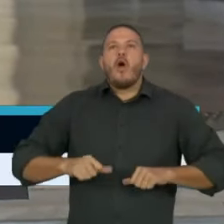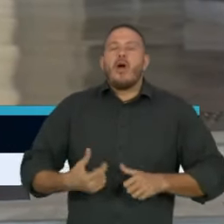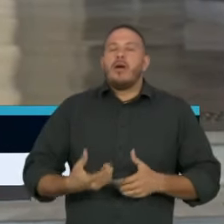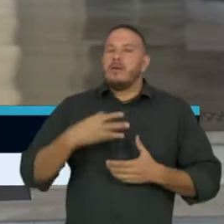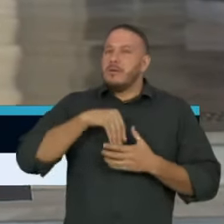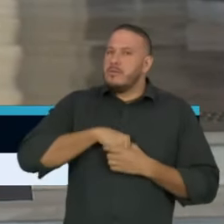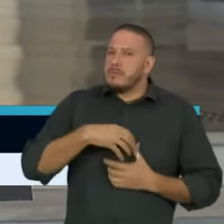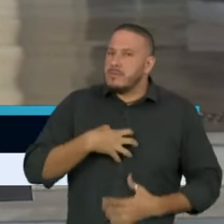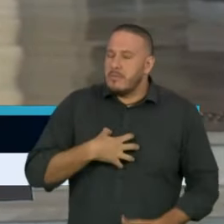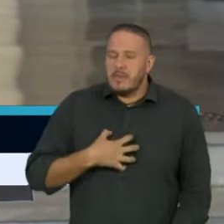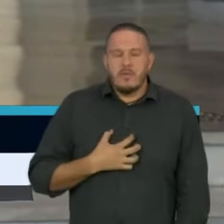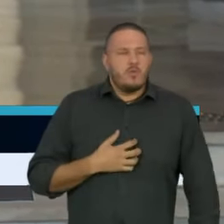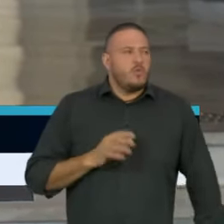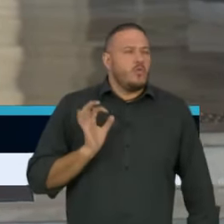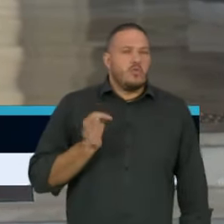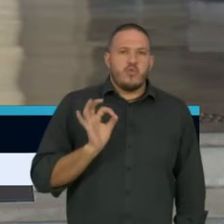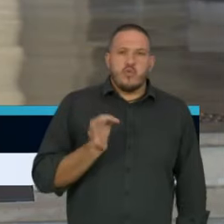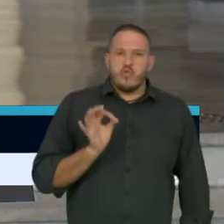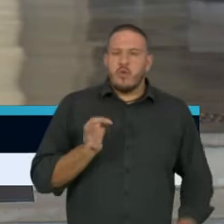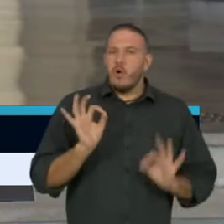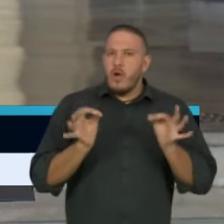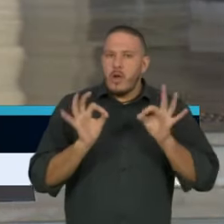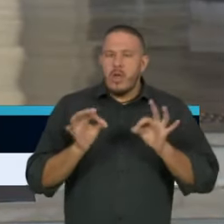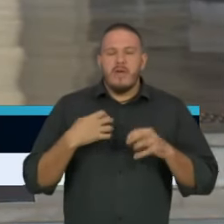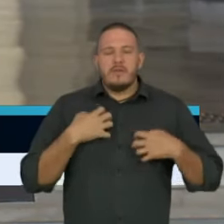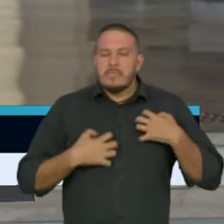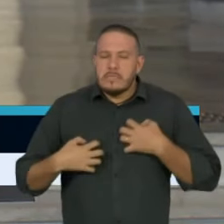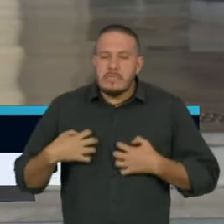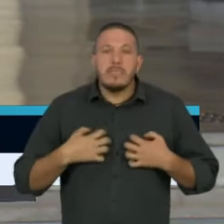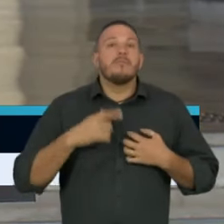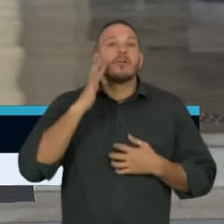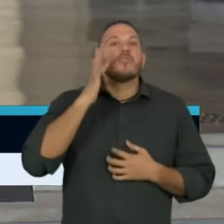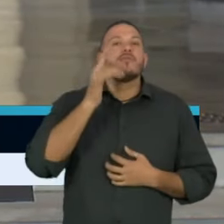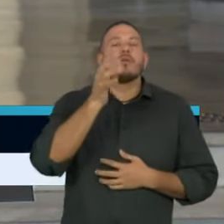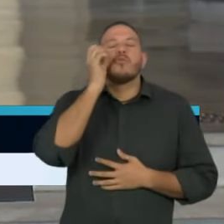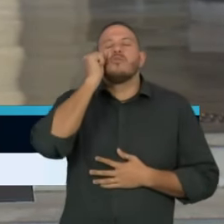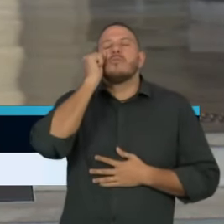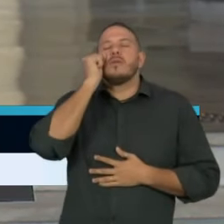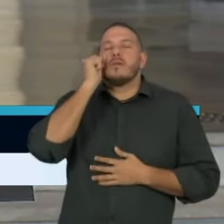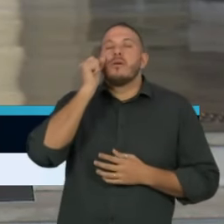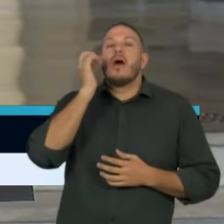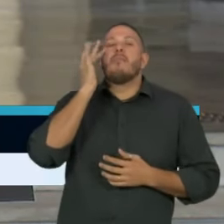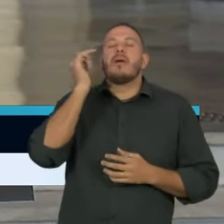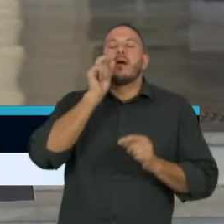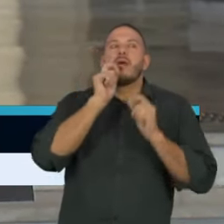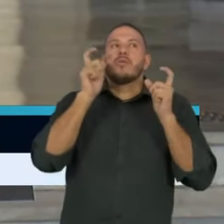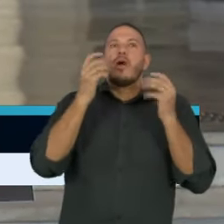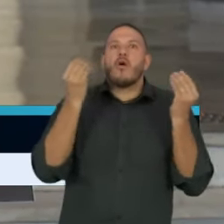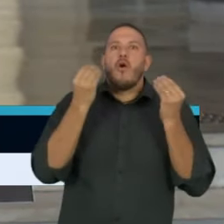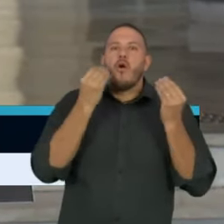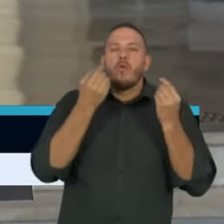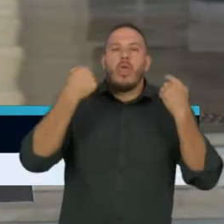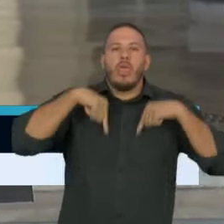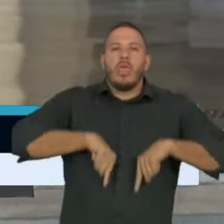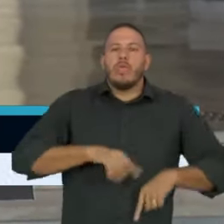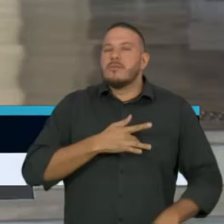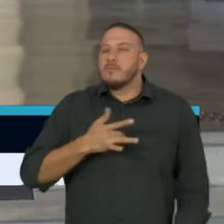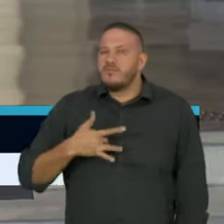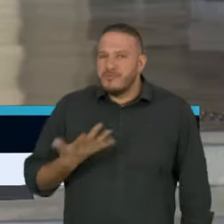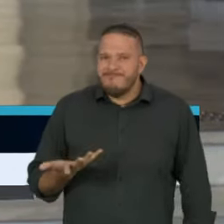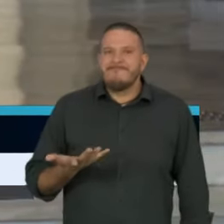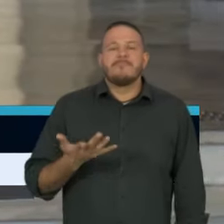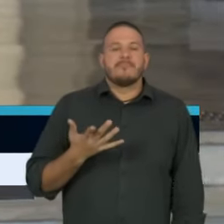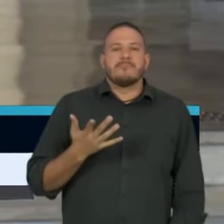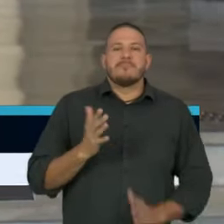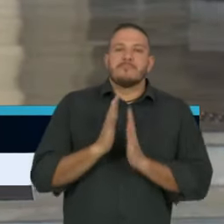muito angustiante. Você ia dormir, não sabendo como ia acordar. Felizmente,